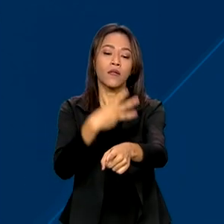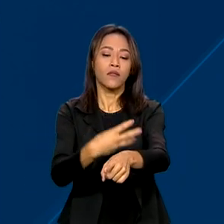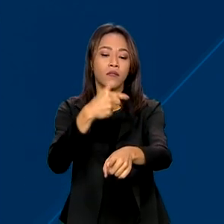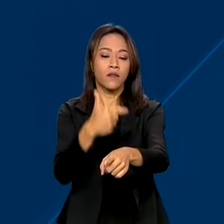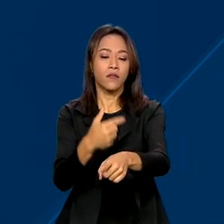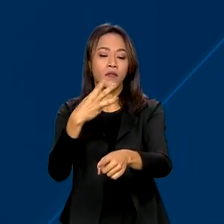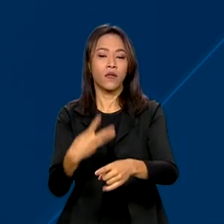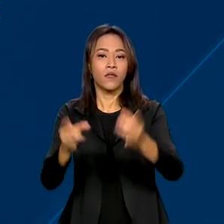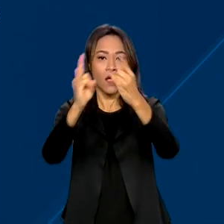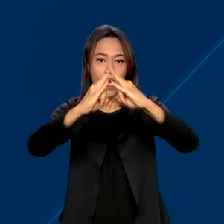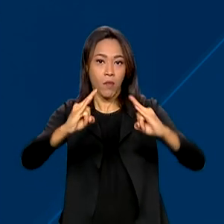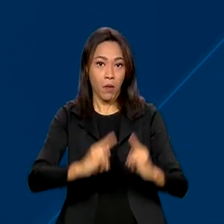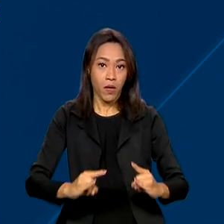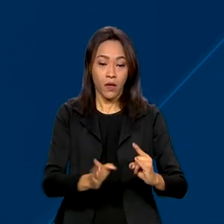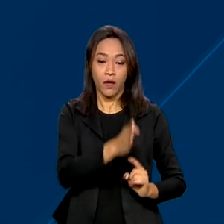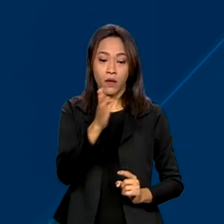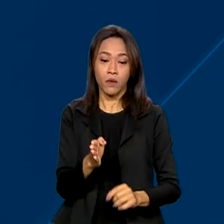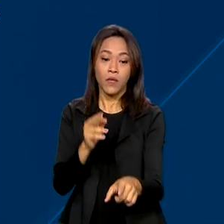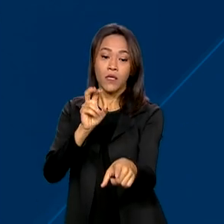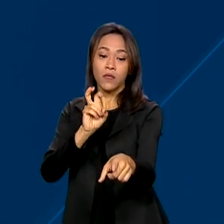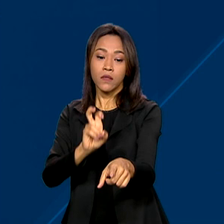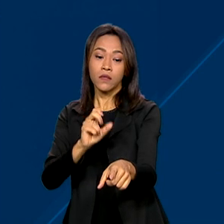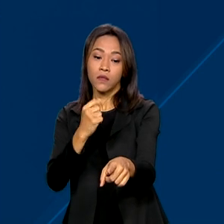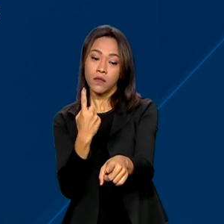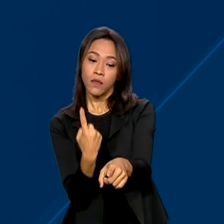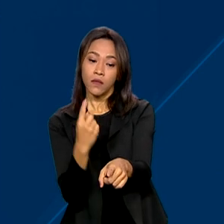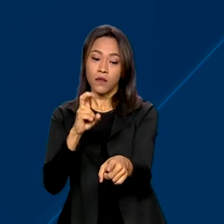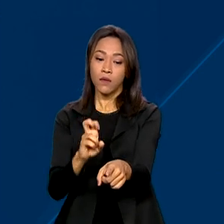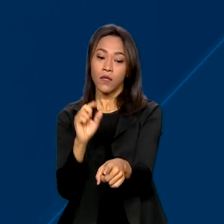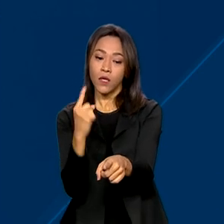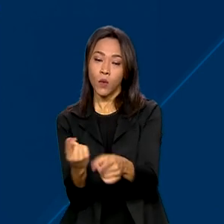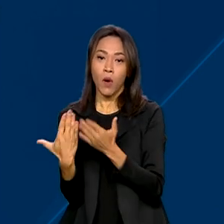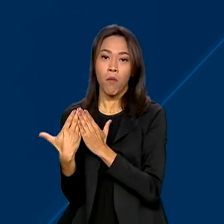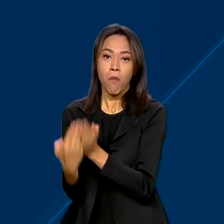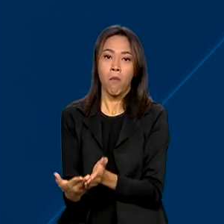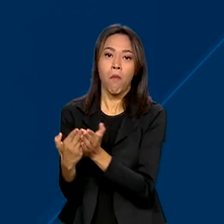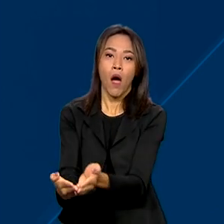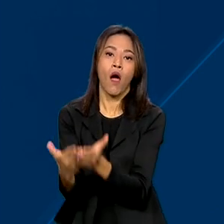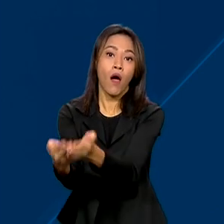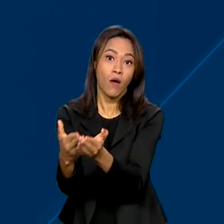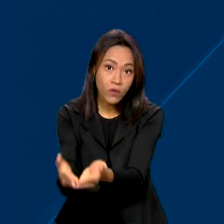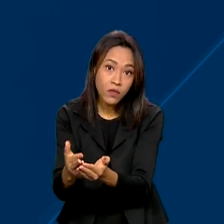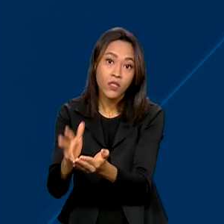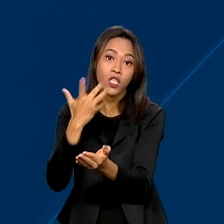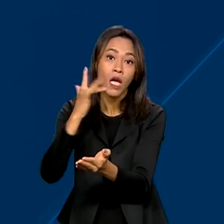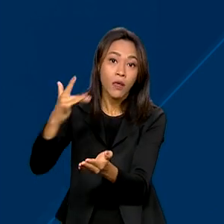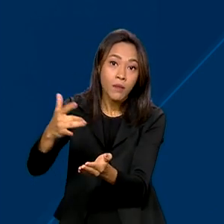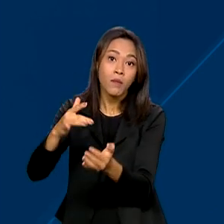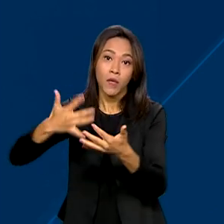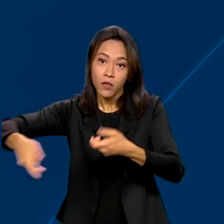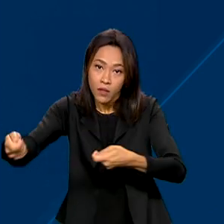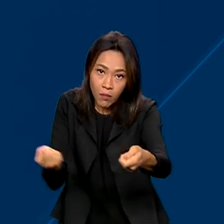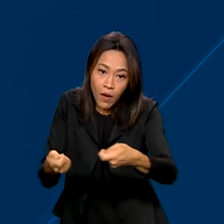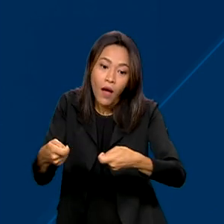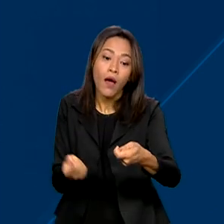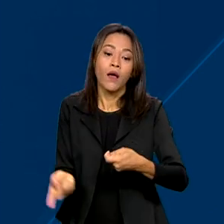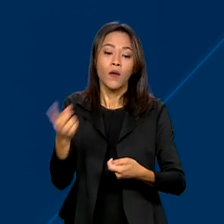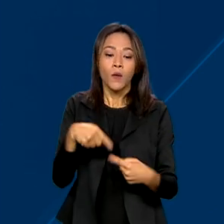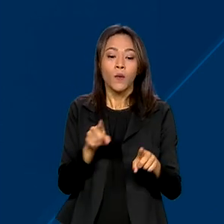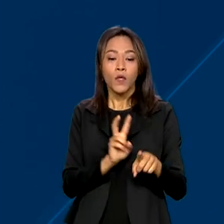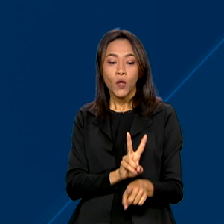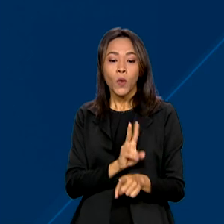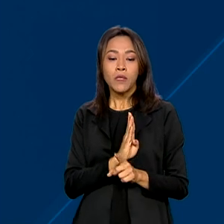acampamentos e de 151 balsas de garimpeiros e no confisco de pelo menos 2 bilhões de